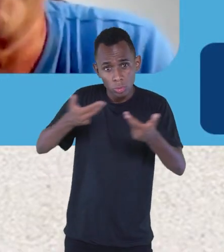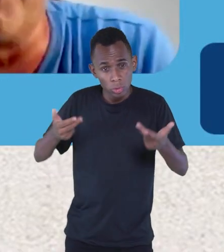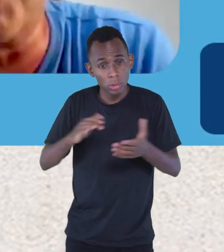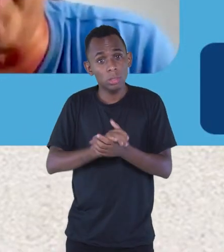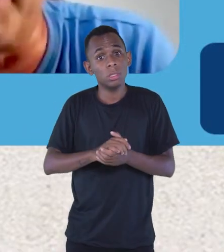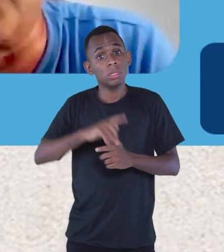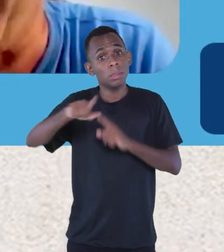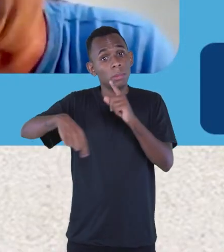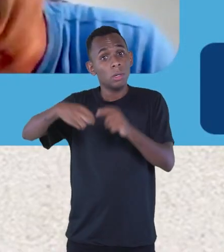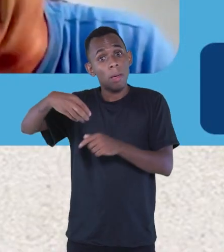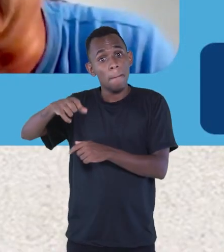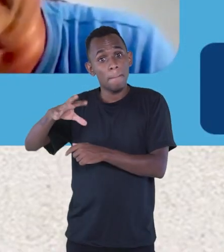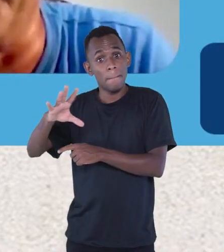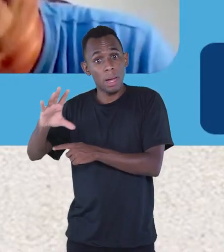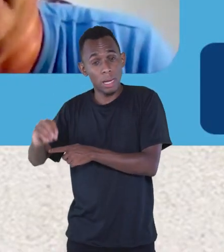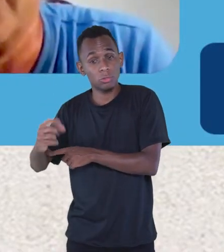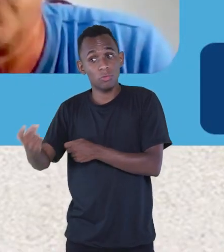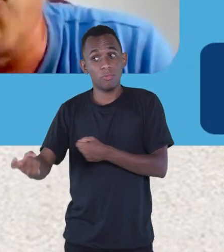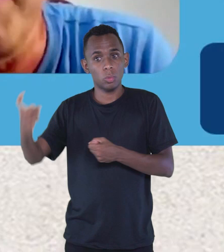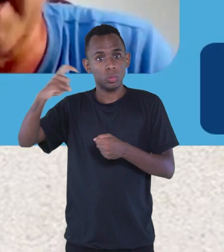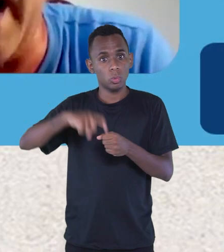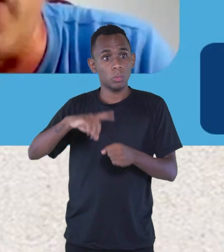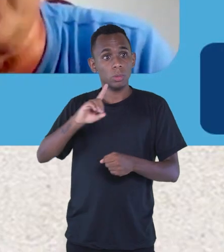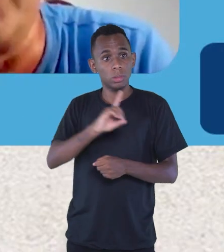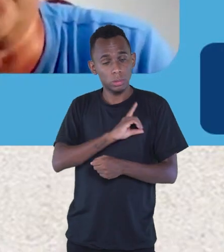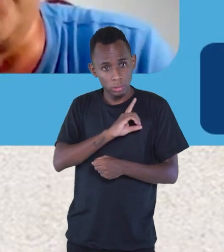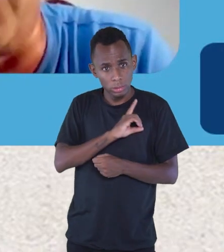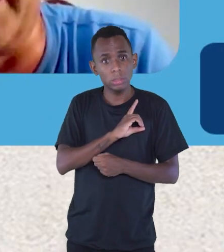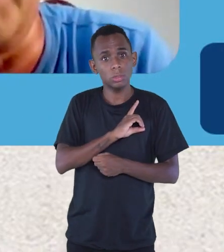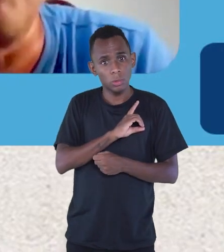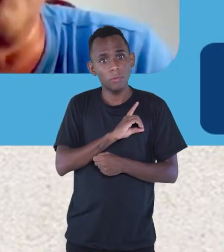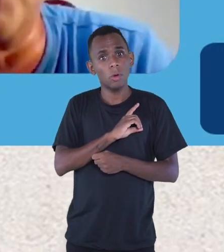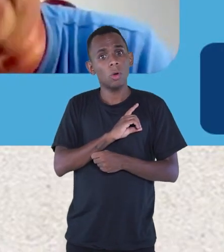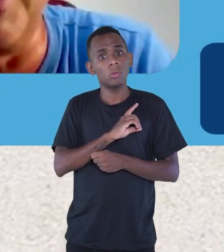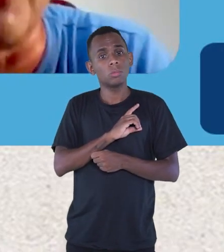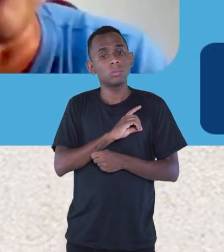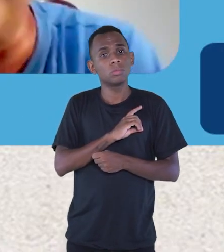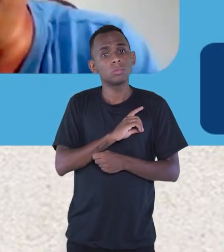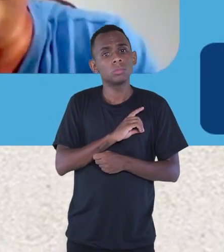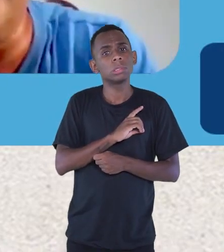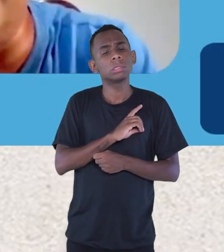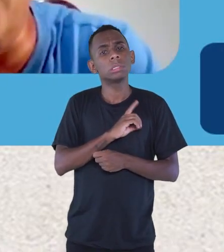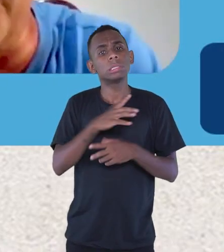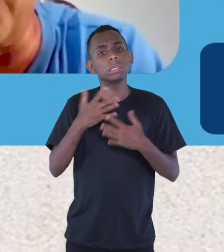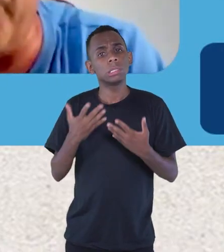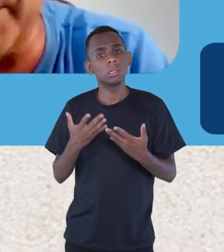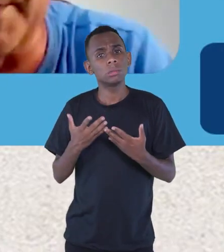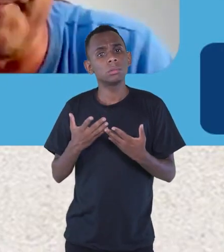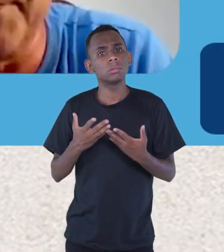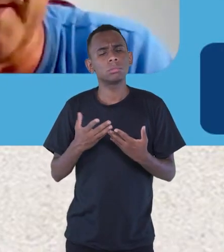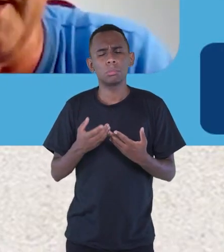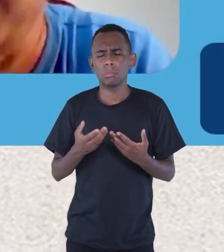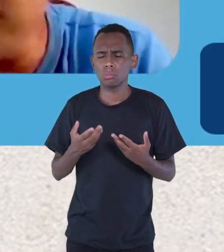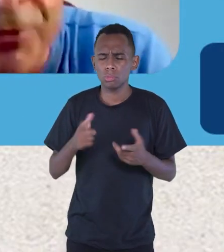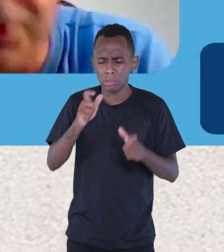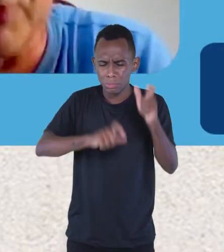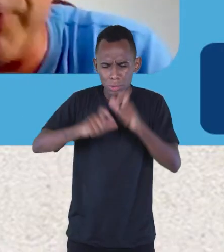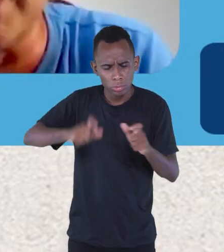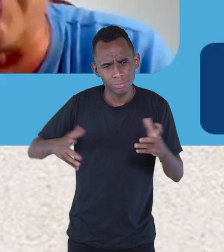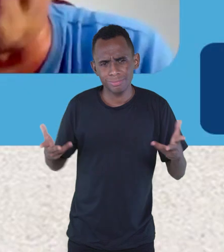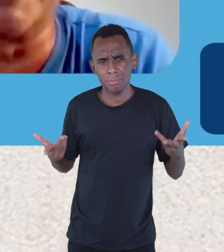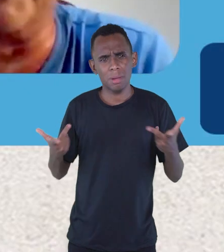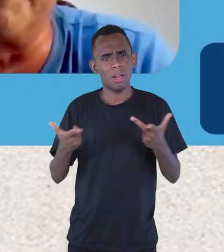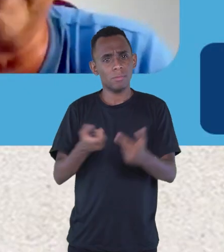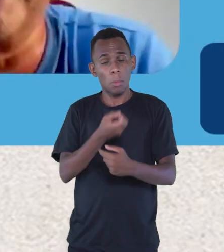Divinópolis, que foi o suplemento do Barcasson, com o Mingau e o Dioli. Os meninos muito bons. E estão